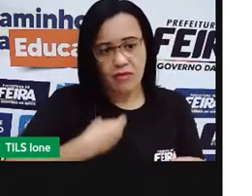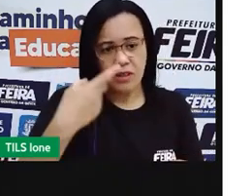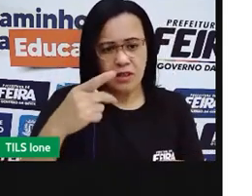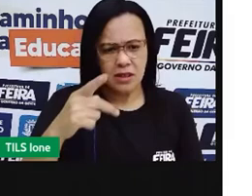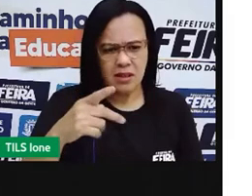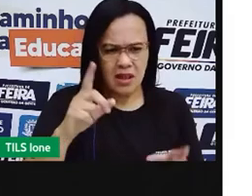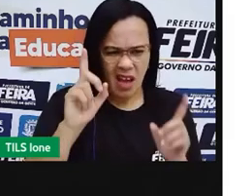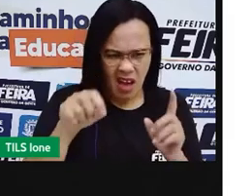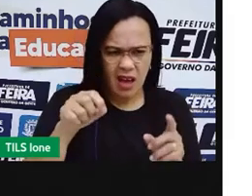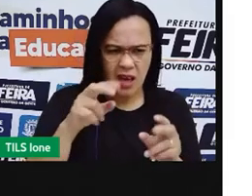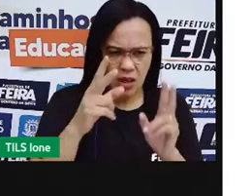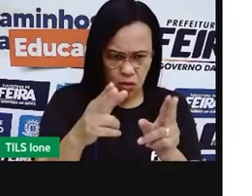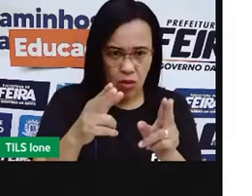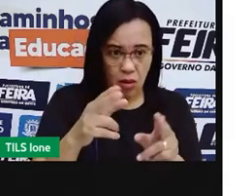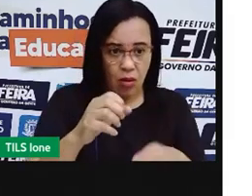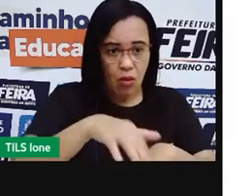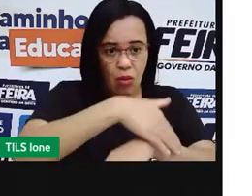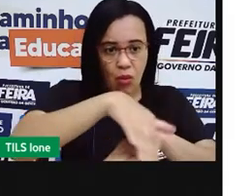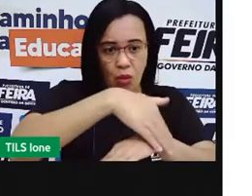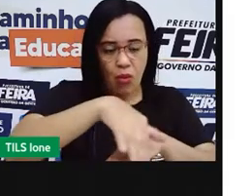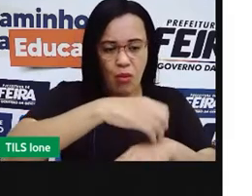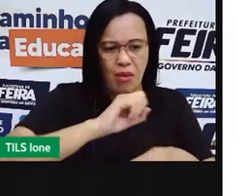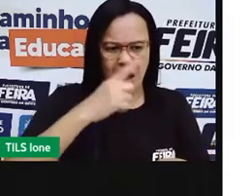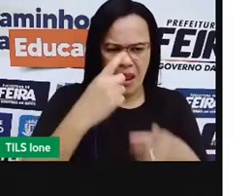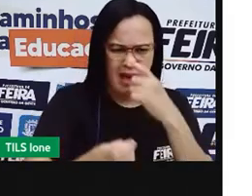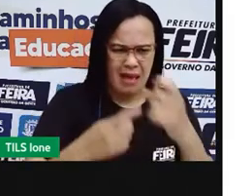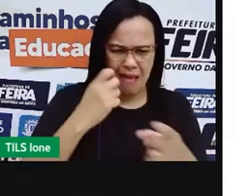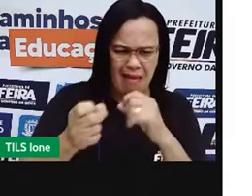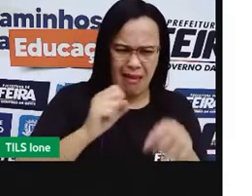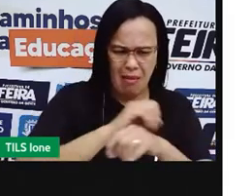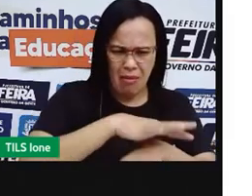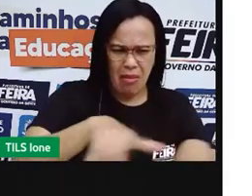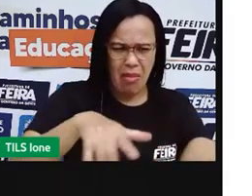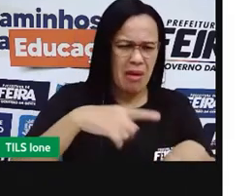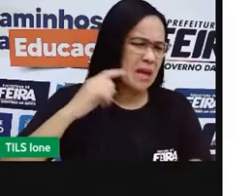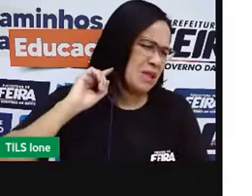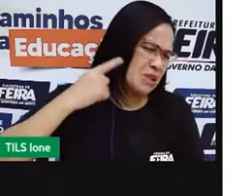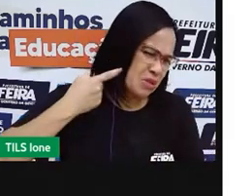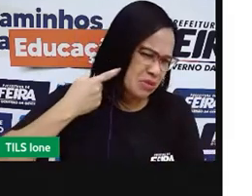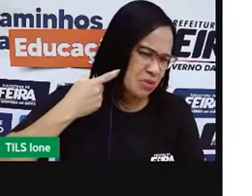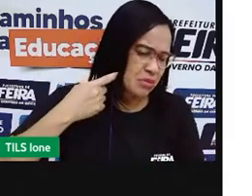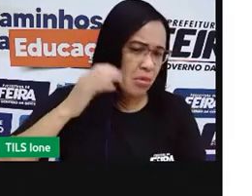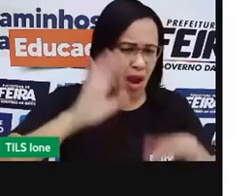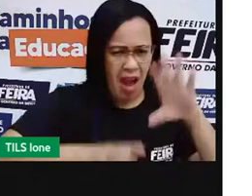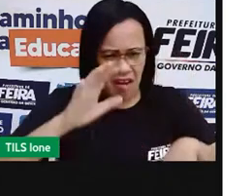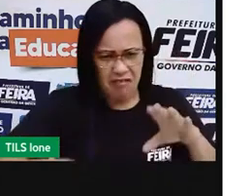Isso é motivo de conflitos entre os vizinhos?